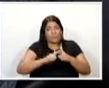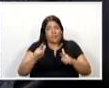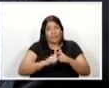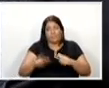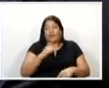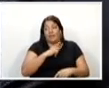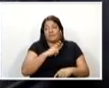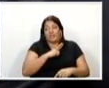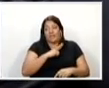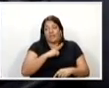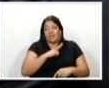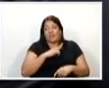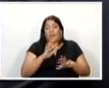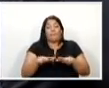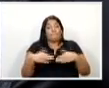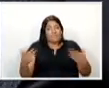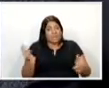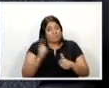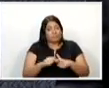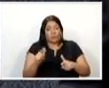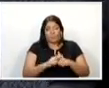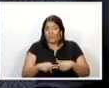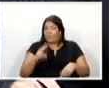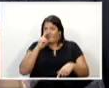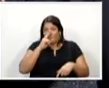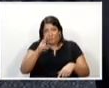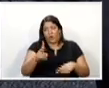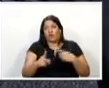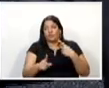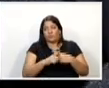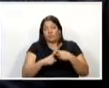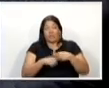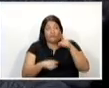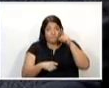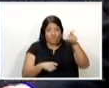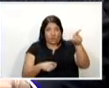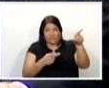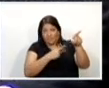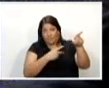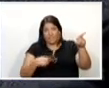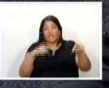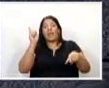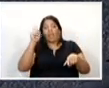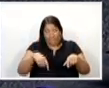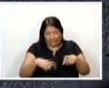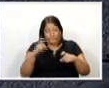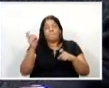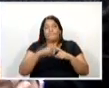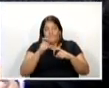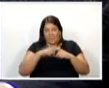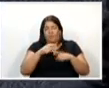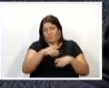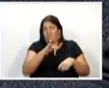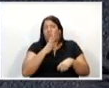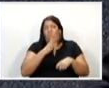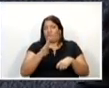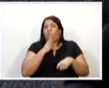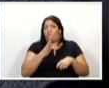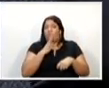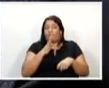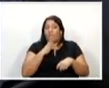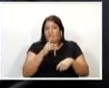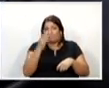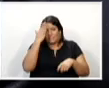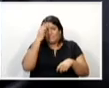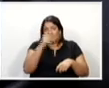saúde. Só que esse problema tem se agravado, não só por causa da fauna. O senhor não é médico, senhor presidente? Posso até dialogar. O senhor é melhor que ninguém pode falar sobre esse